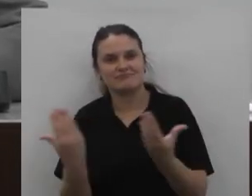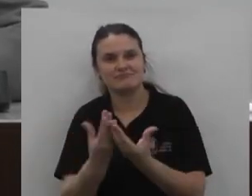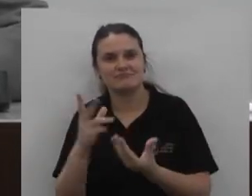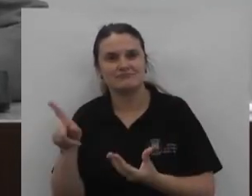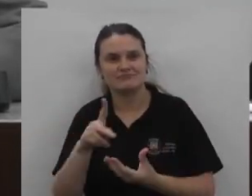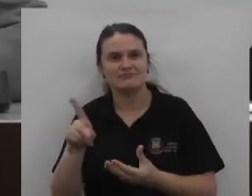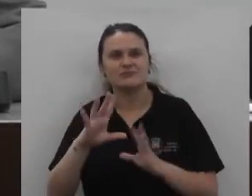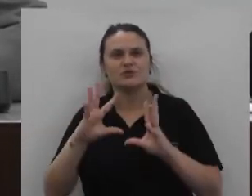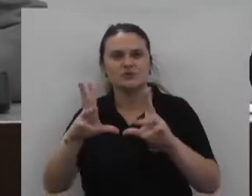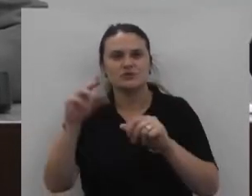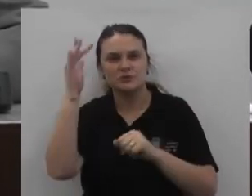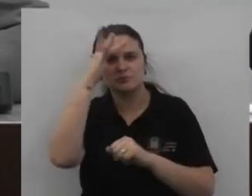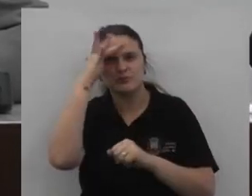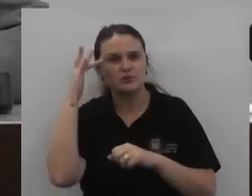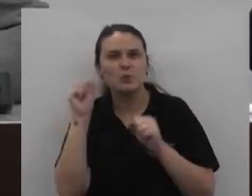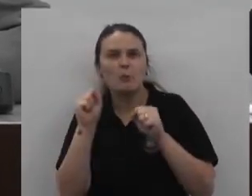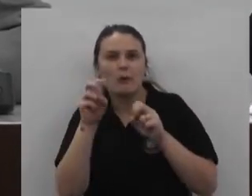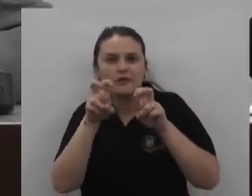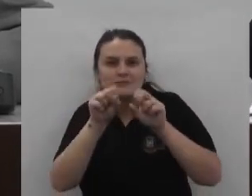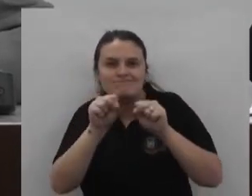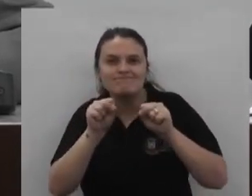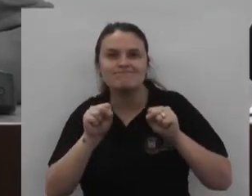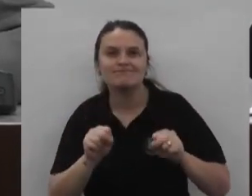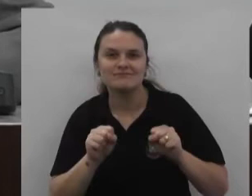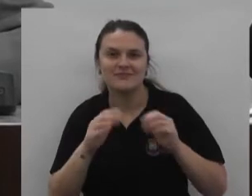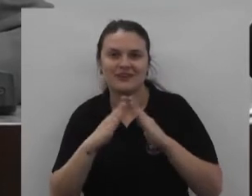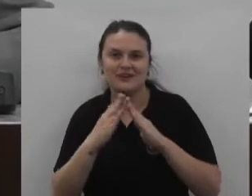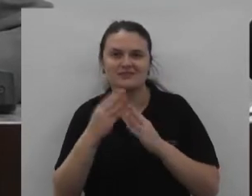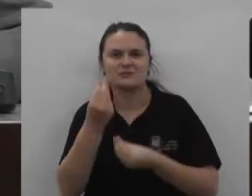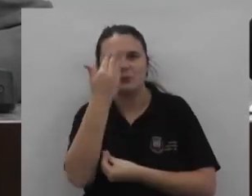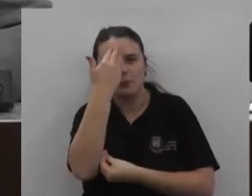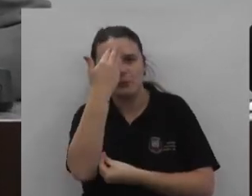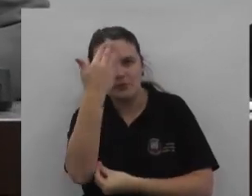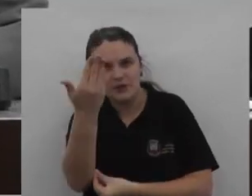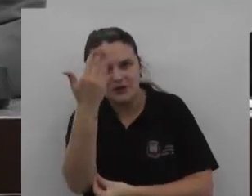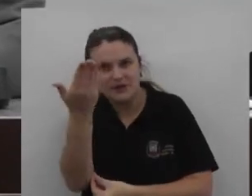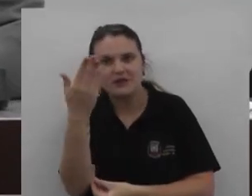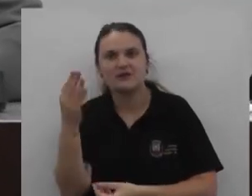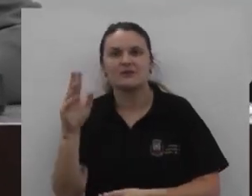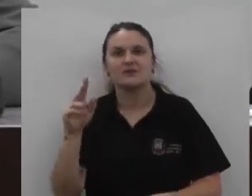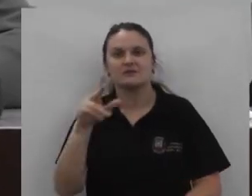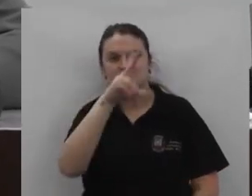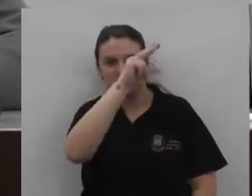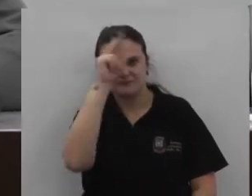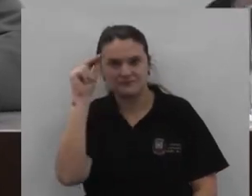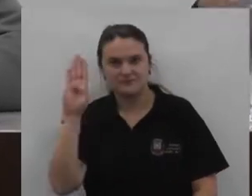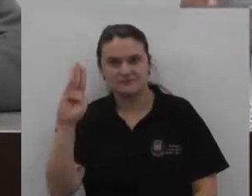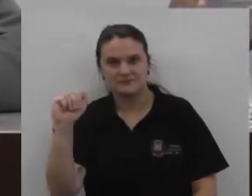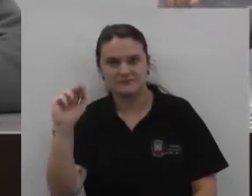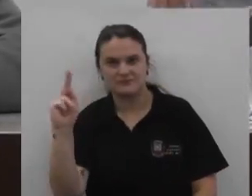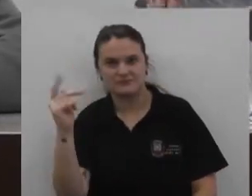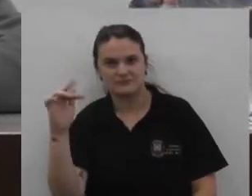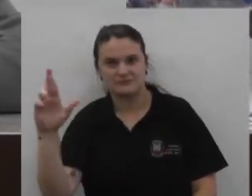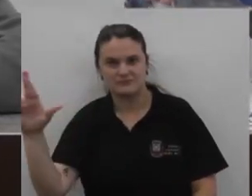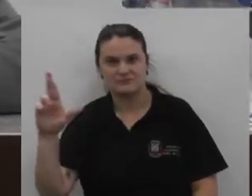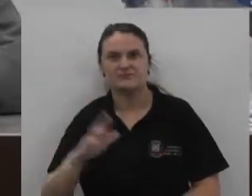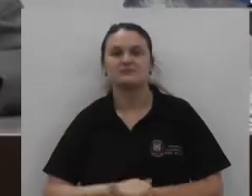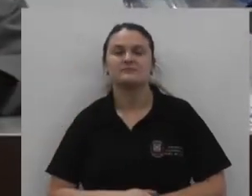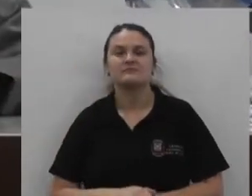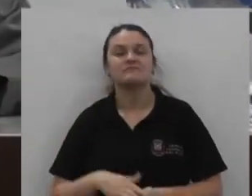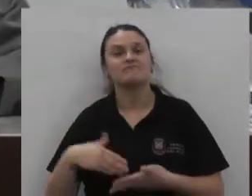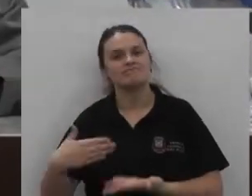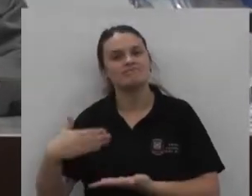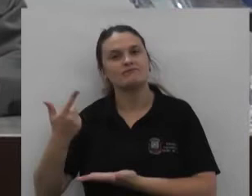para todas as pessoas Que podem Estar nos assistindo Muito obrigado Mais uma vez Bachir Abbas Prefeito Municipal De União da Vitória